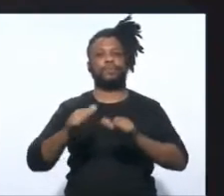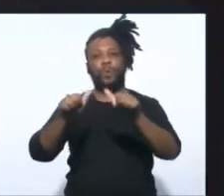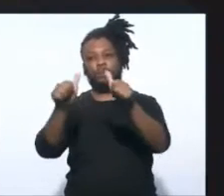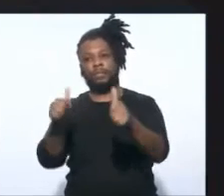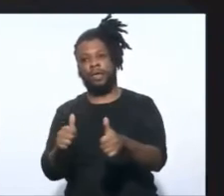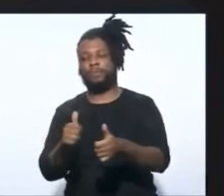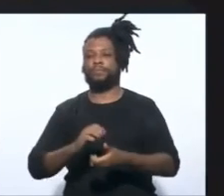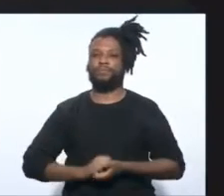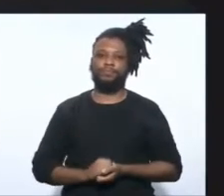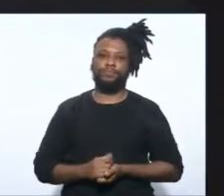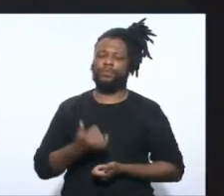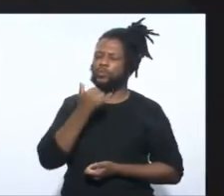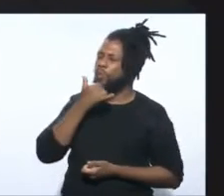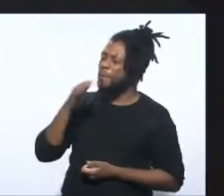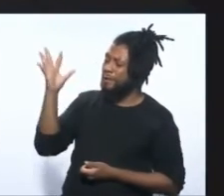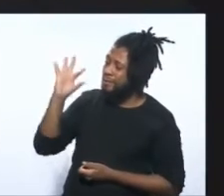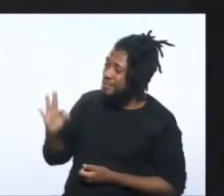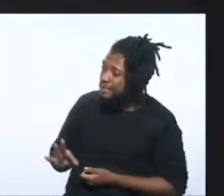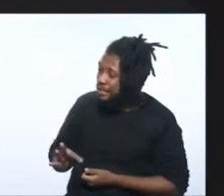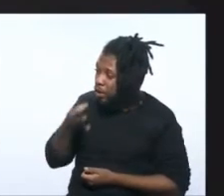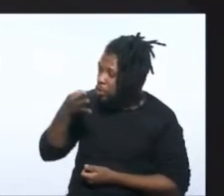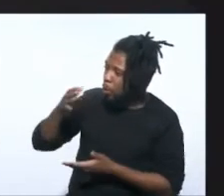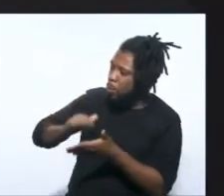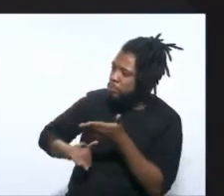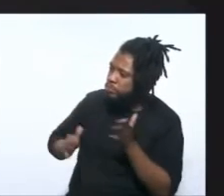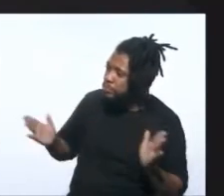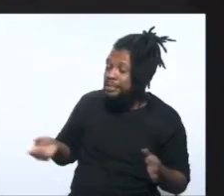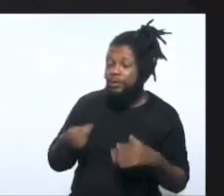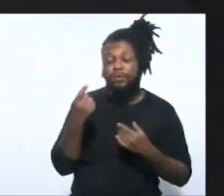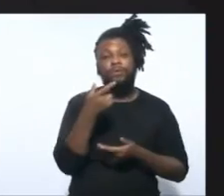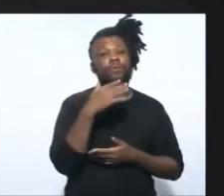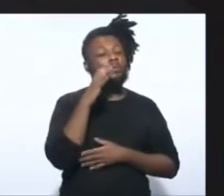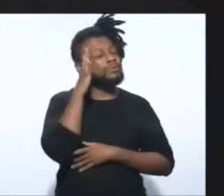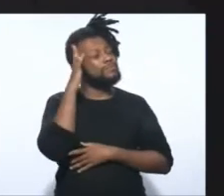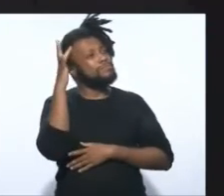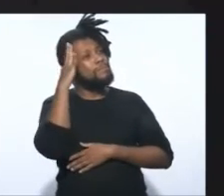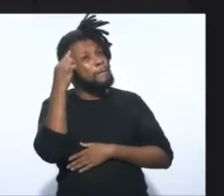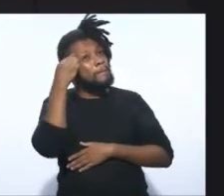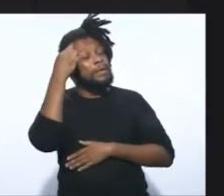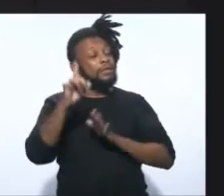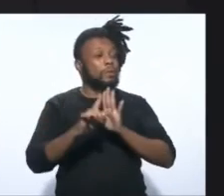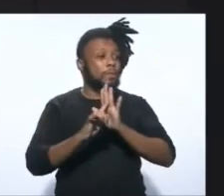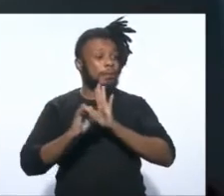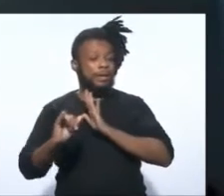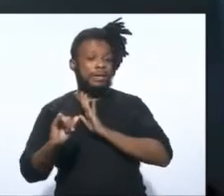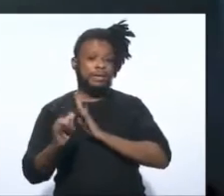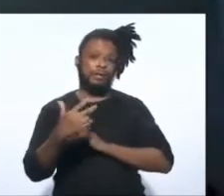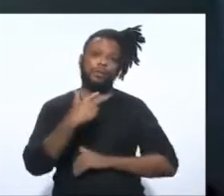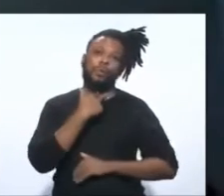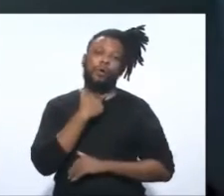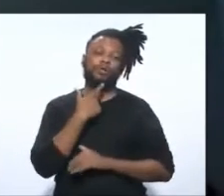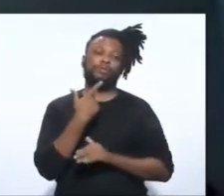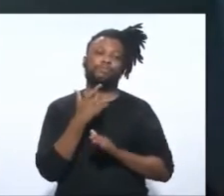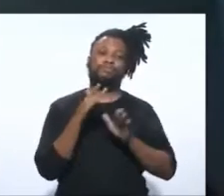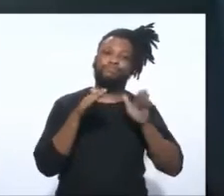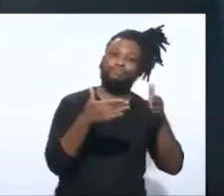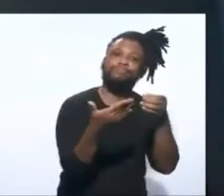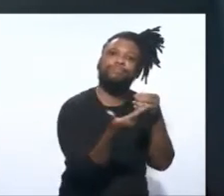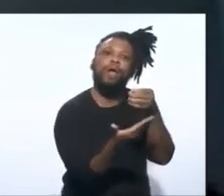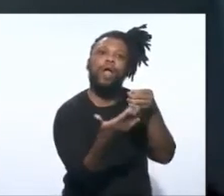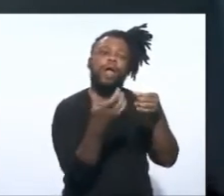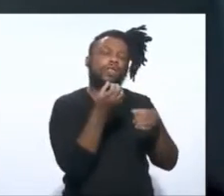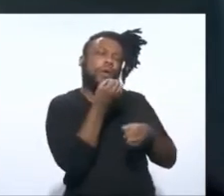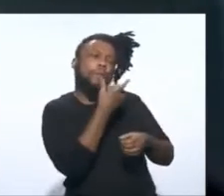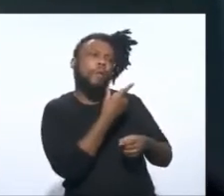Sem som. E a gente, quando pensa uma lei, a gente não pode pensar com base na boa